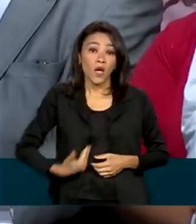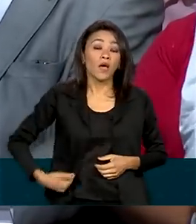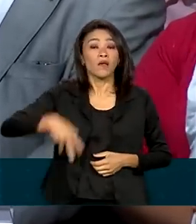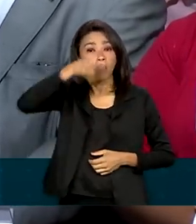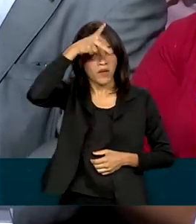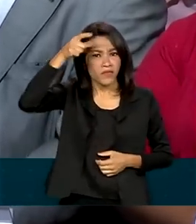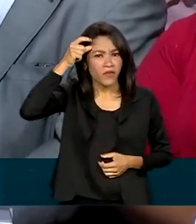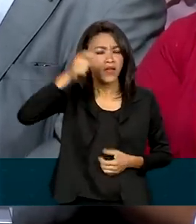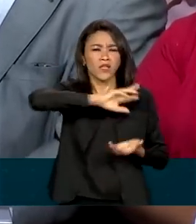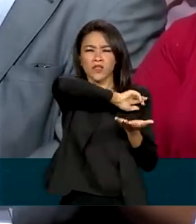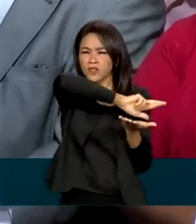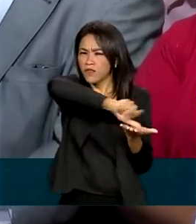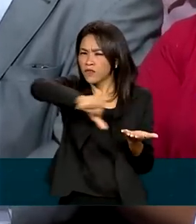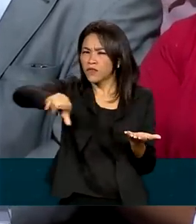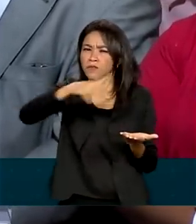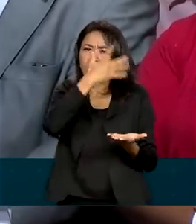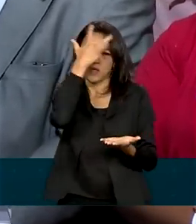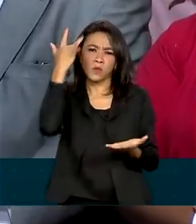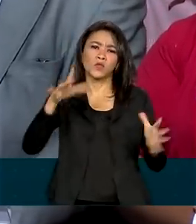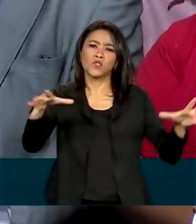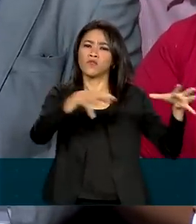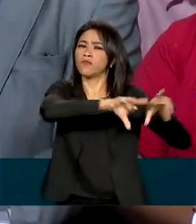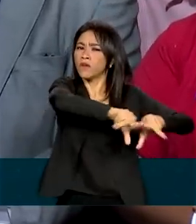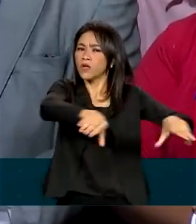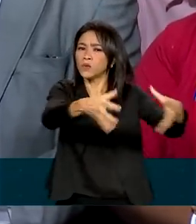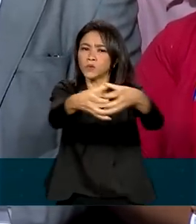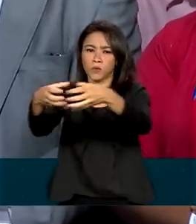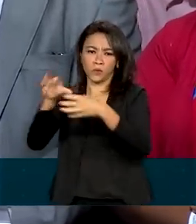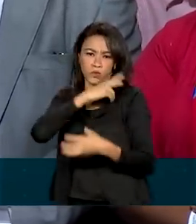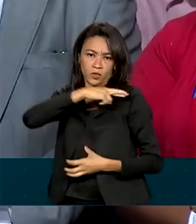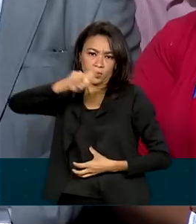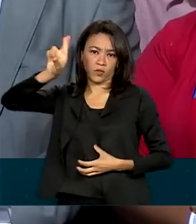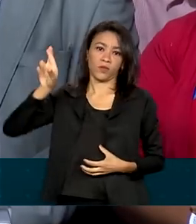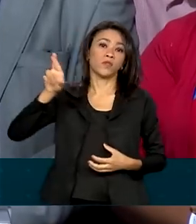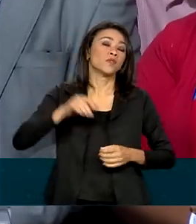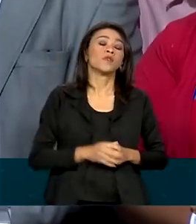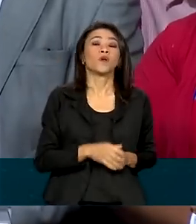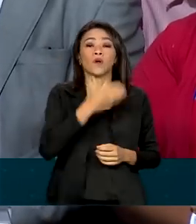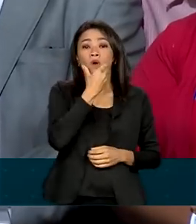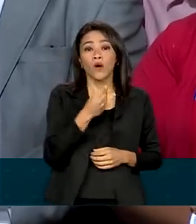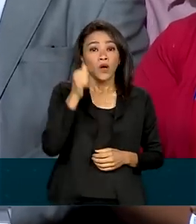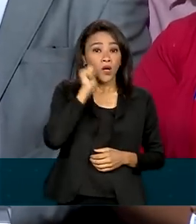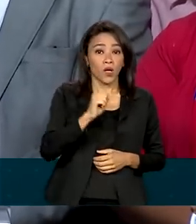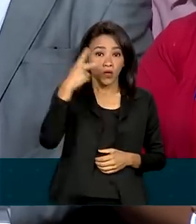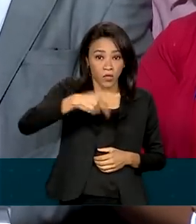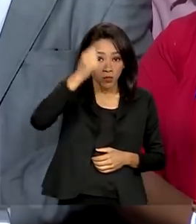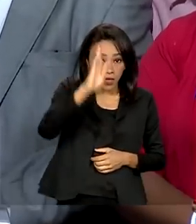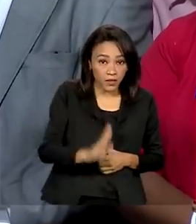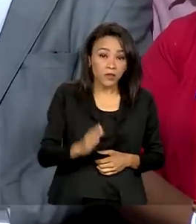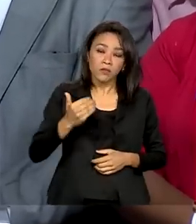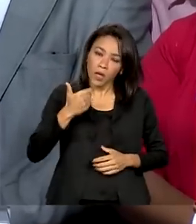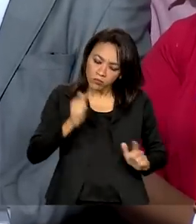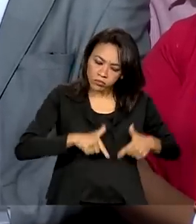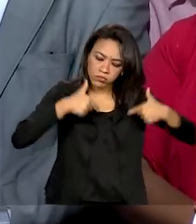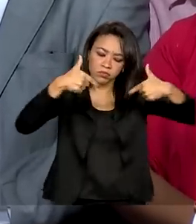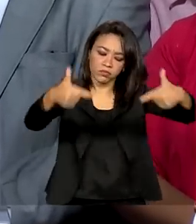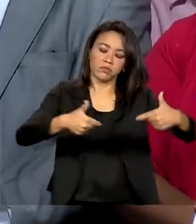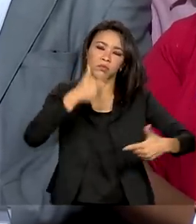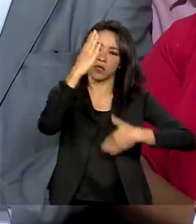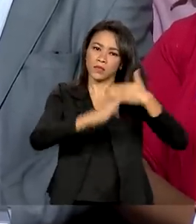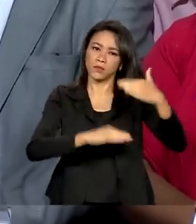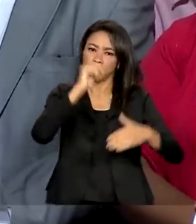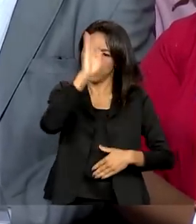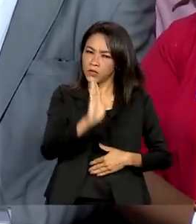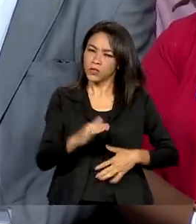gente de todas as religiões, brasileiros e brasileiras que sonham com o Brasil mais desenvolvido, mais